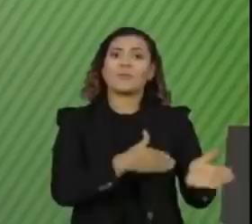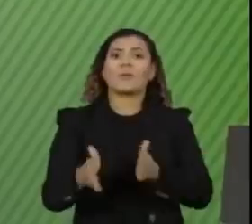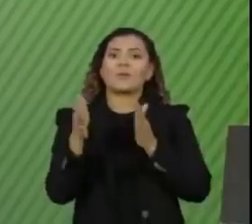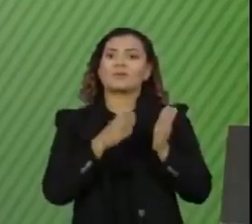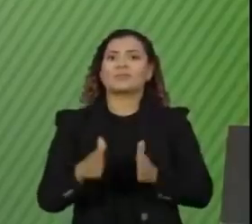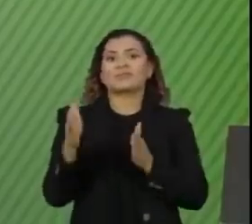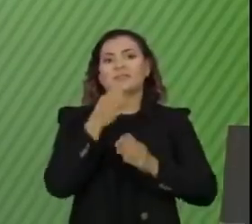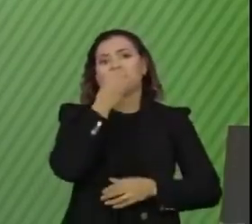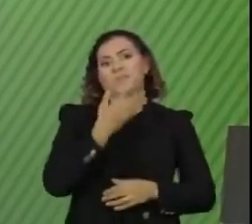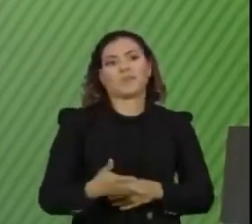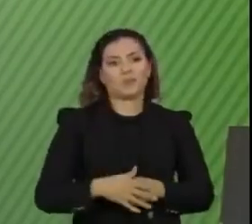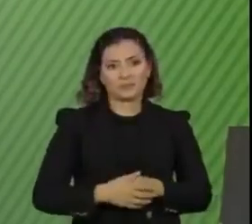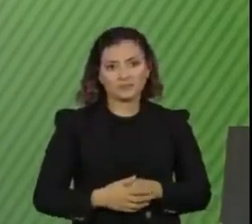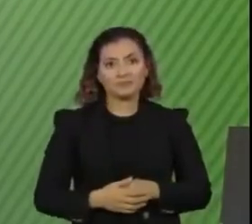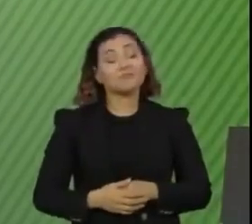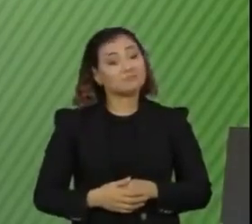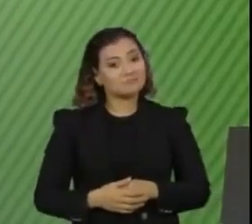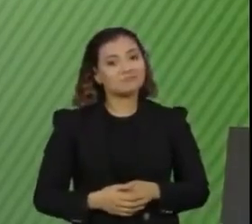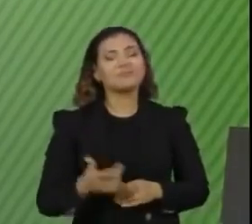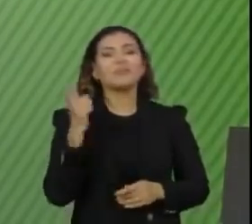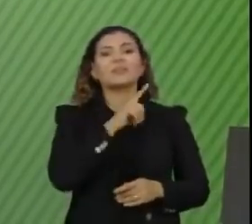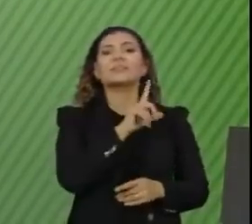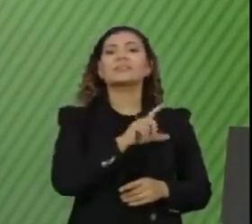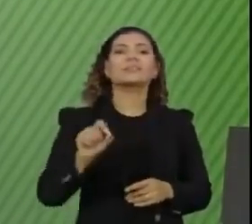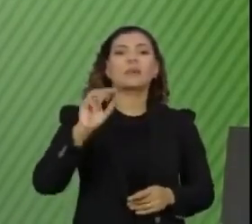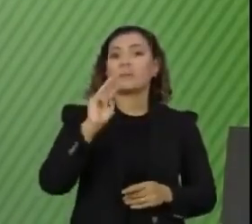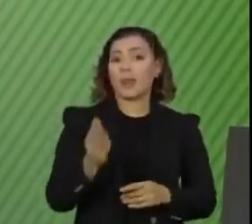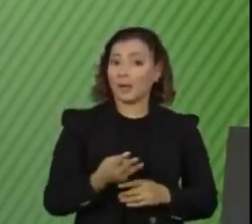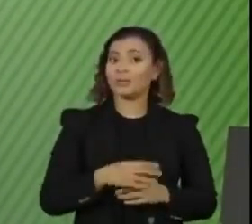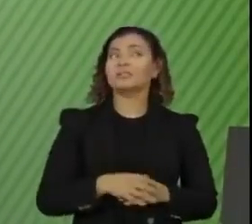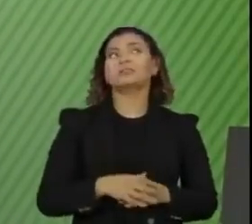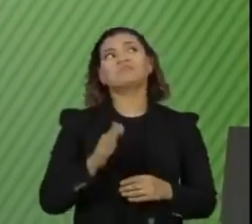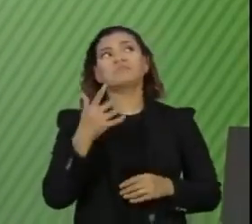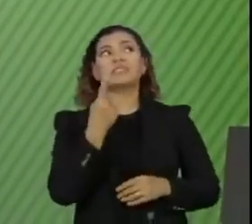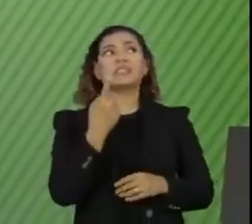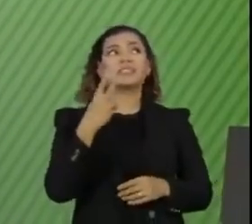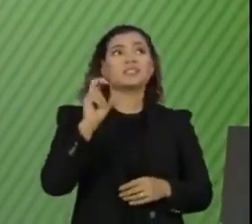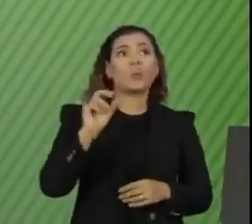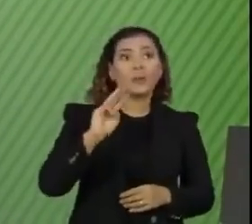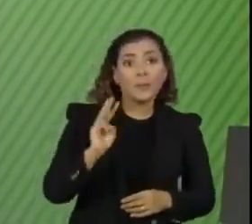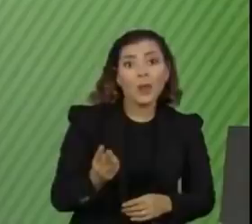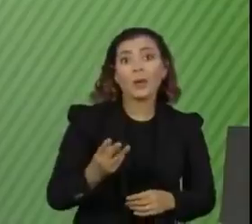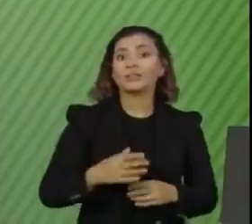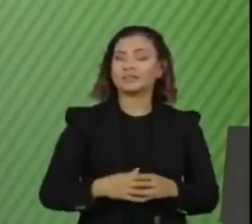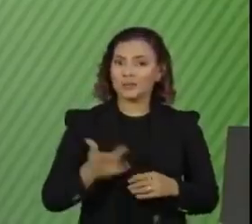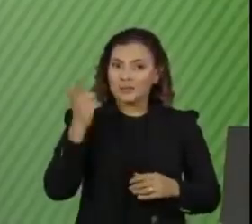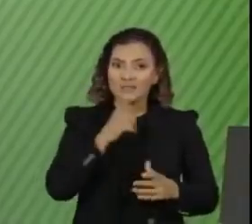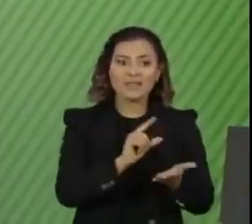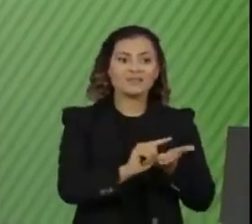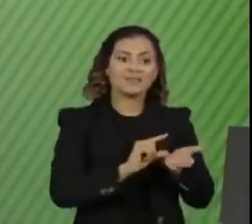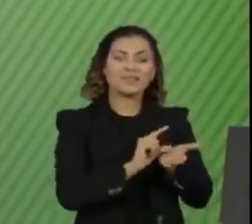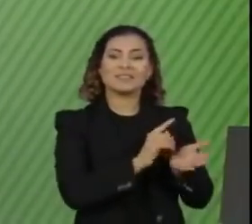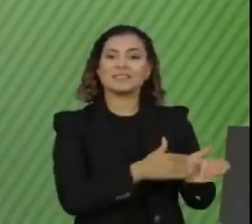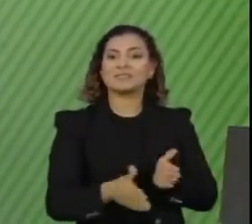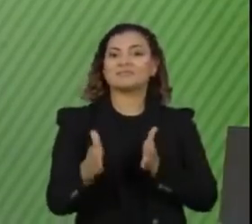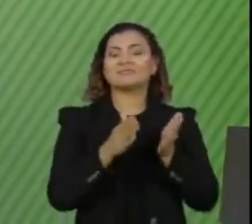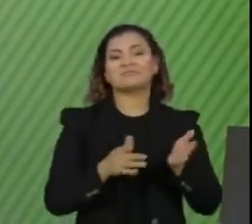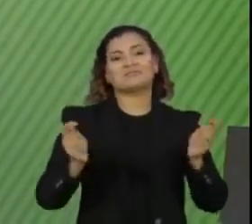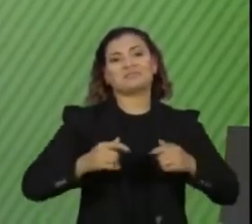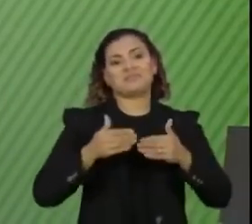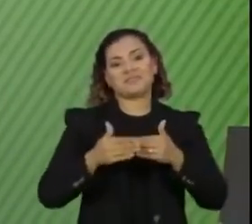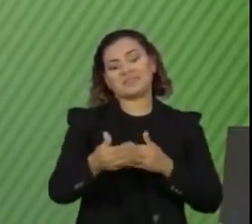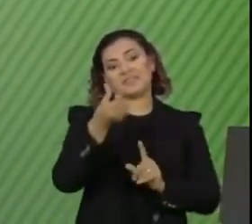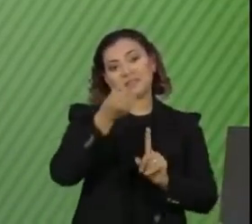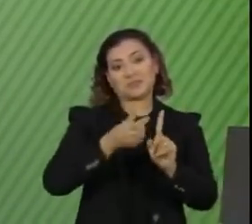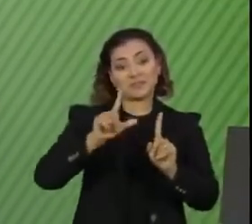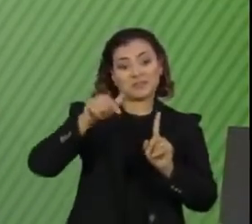grande. Poderíamos chegar a 100 milhões, talvez 150 milhões de vacinas, a partir do